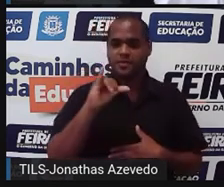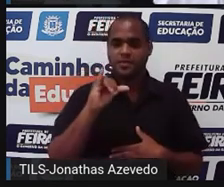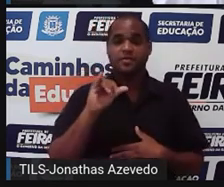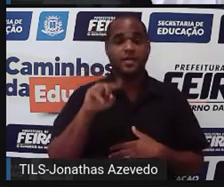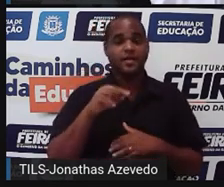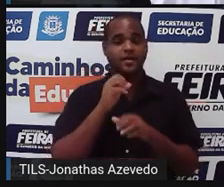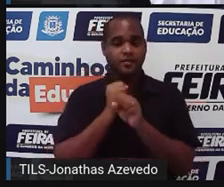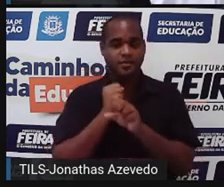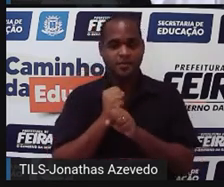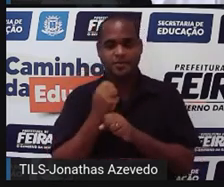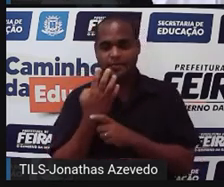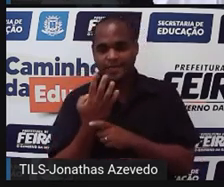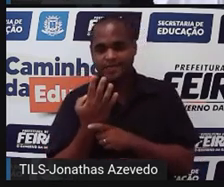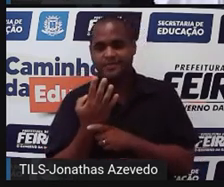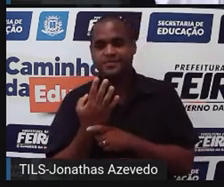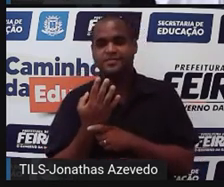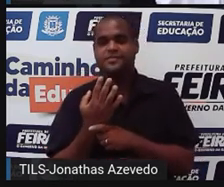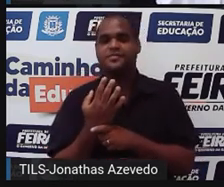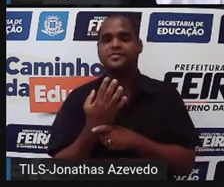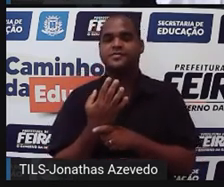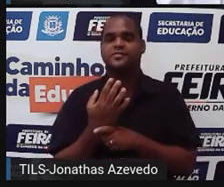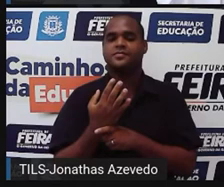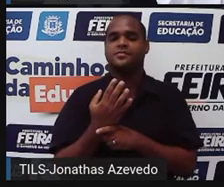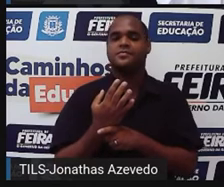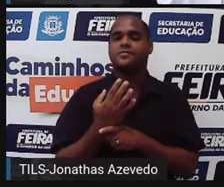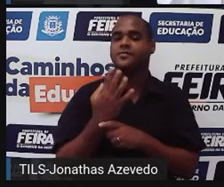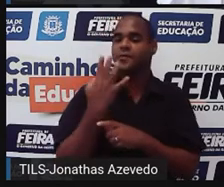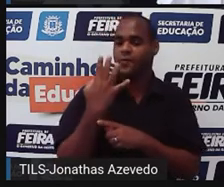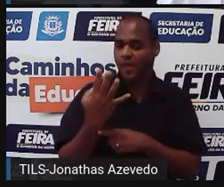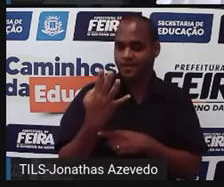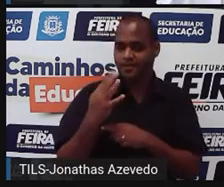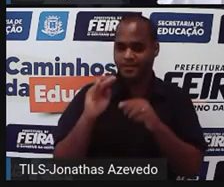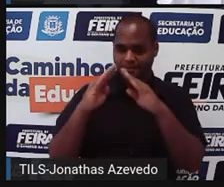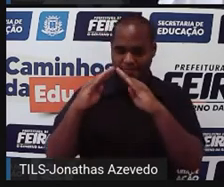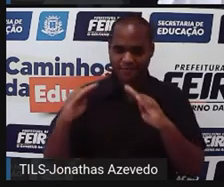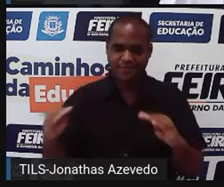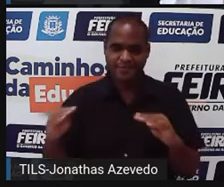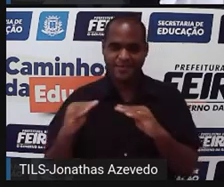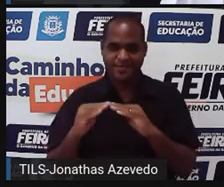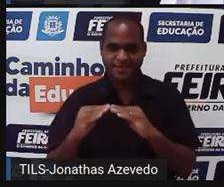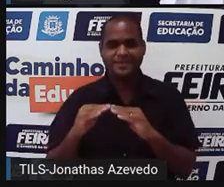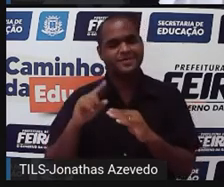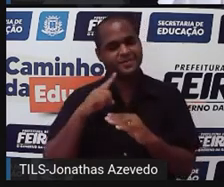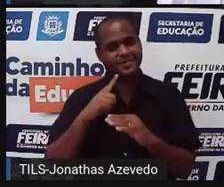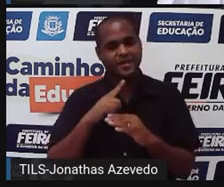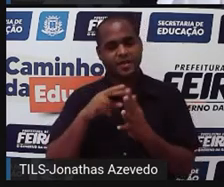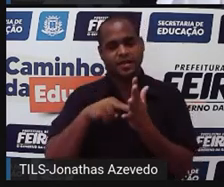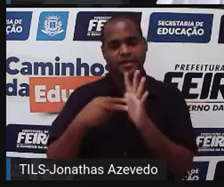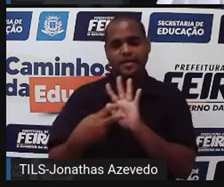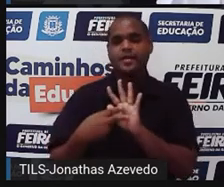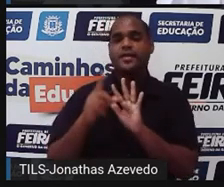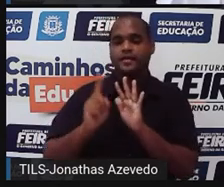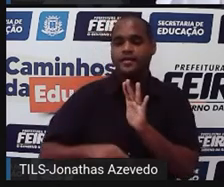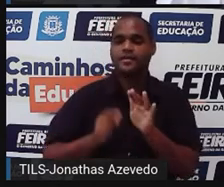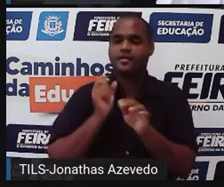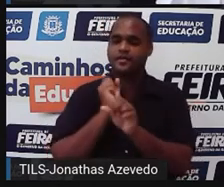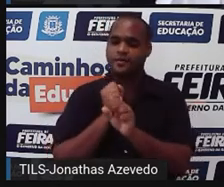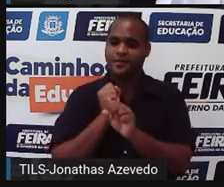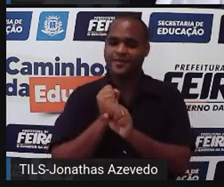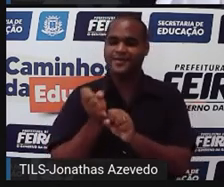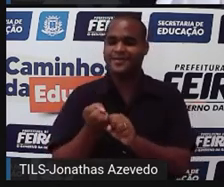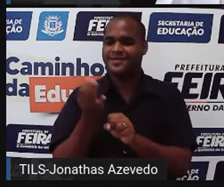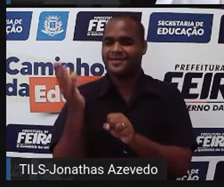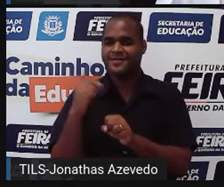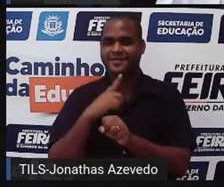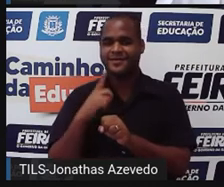4, ou seja, vai ser 4 pirâmides, porque y significa a quantidade de pirâmides.